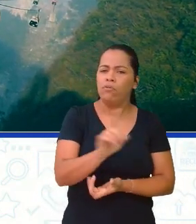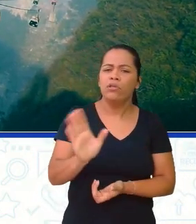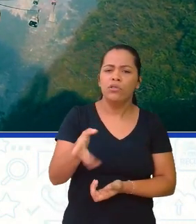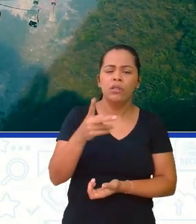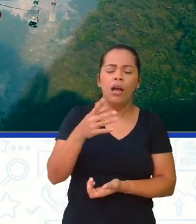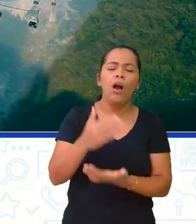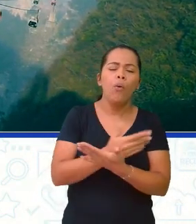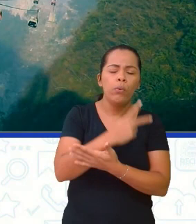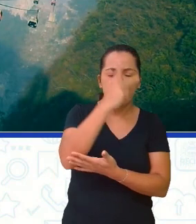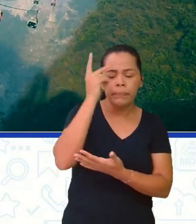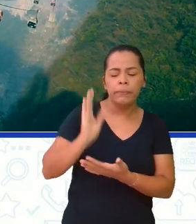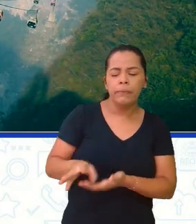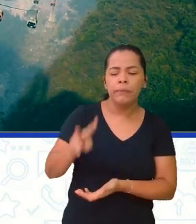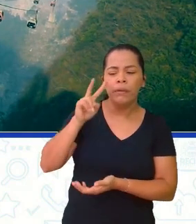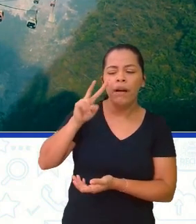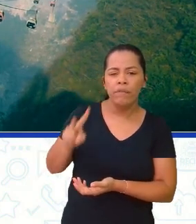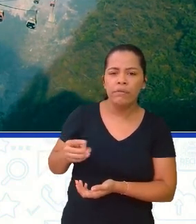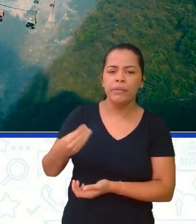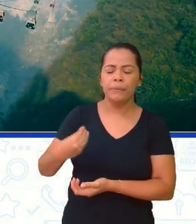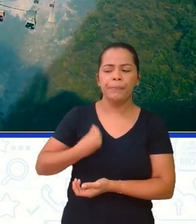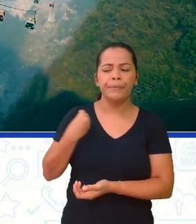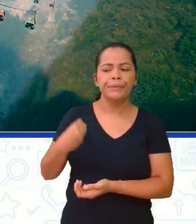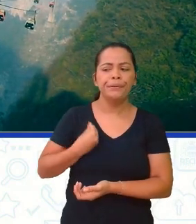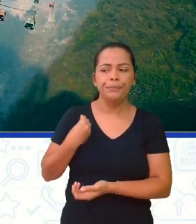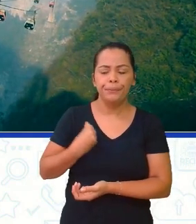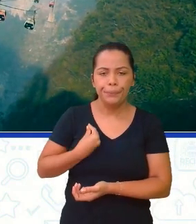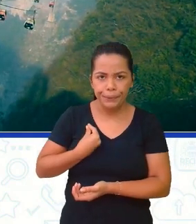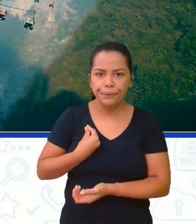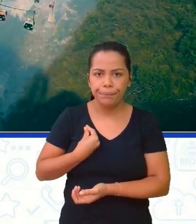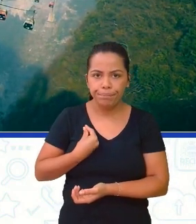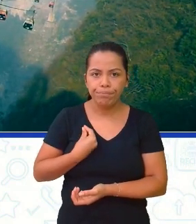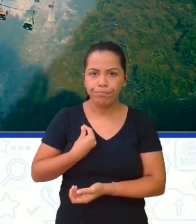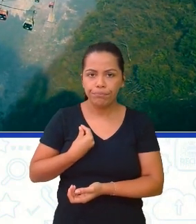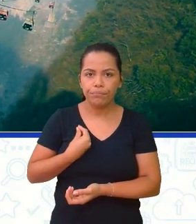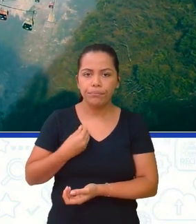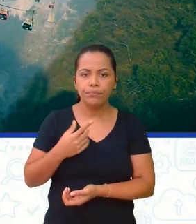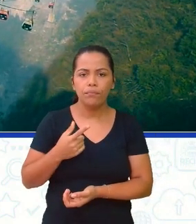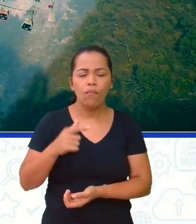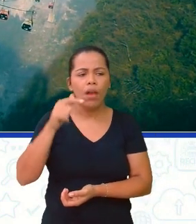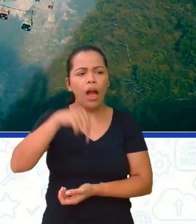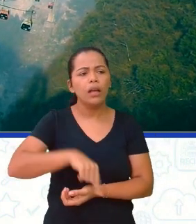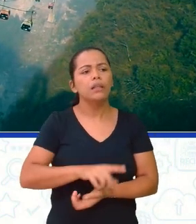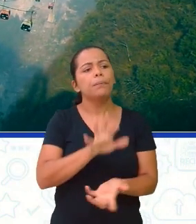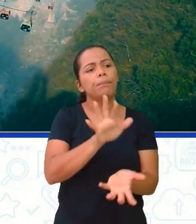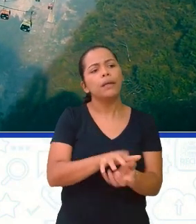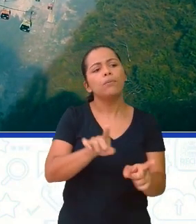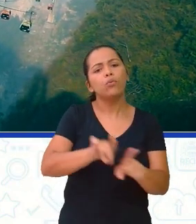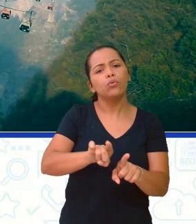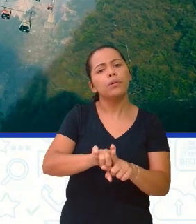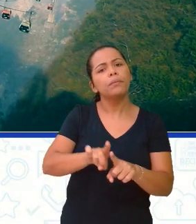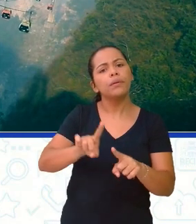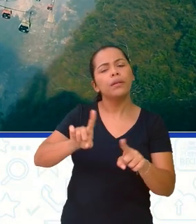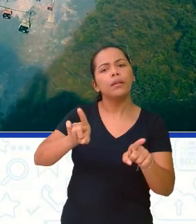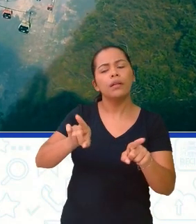de perto, não é? Não só aqui no estado de Pernambuco, alguns lugares tem, ou então fora do nosso estado. Então, a